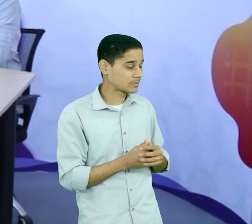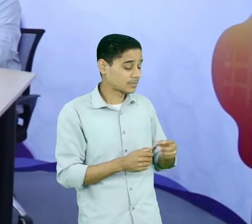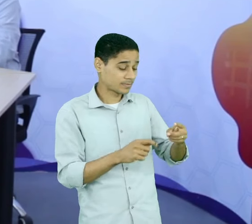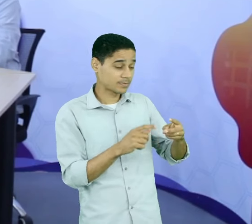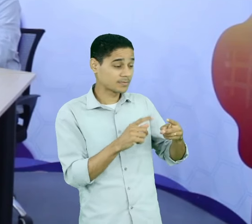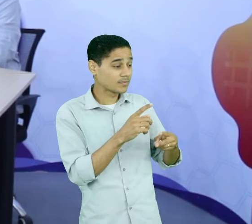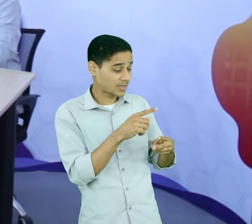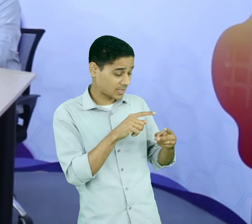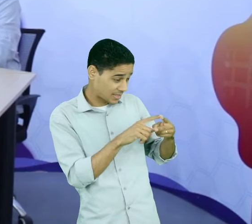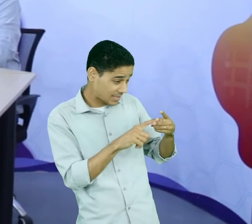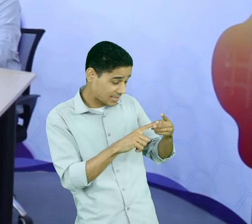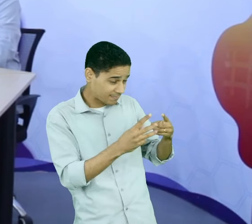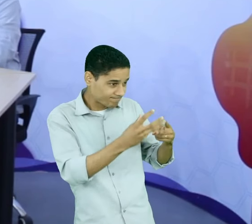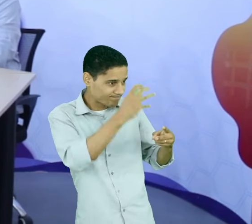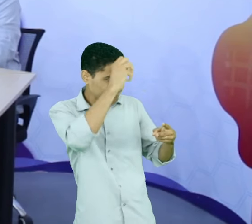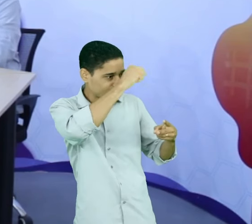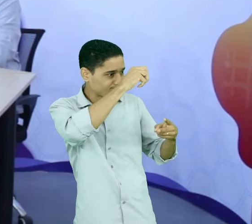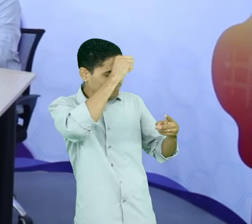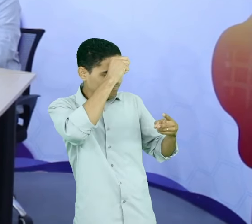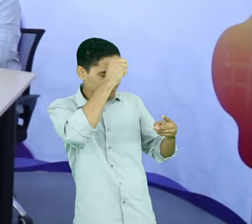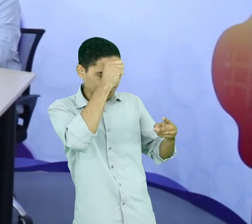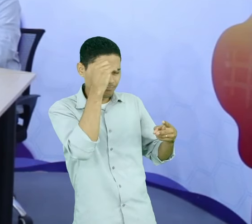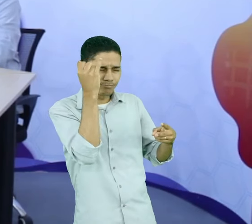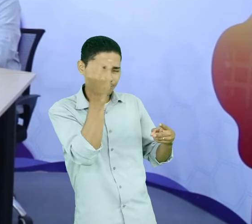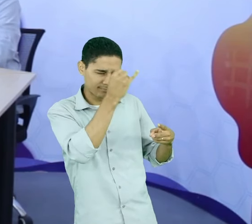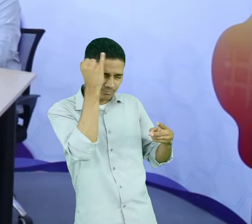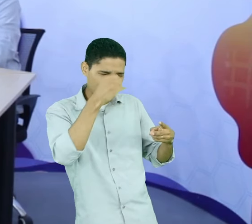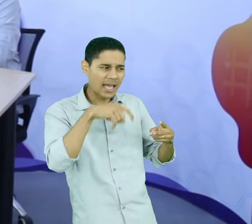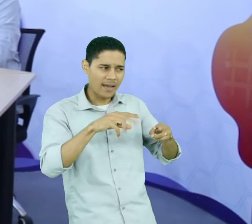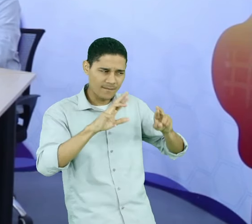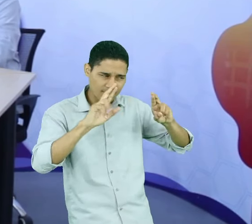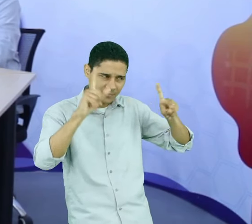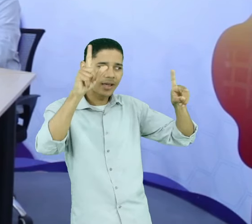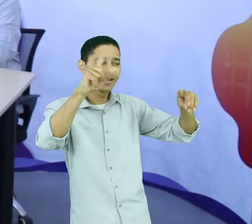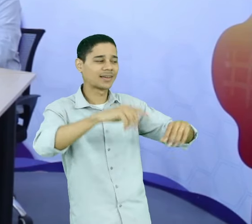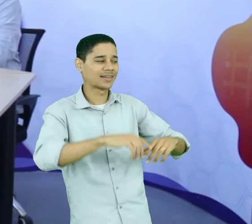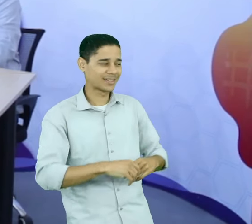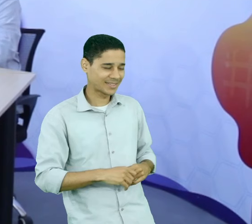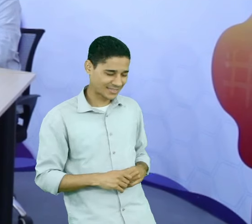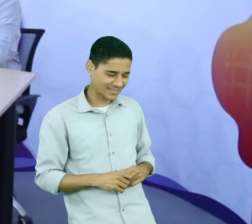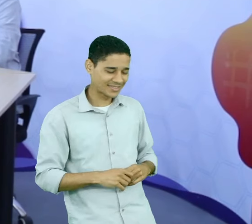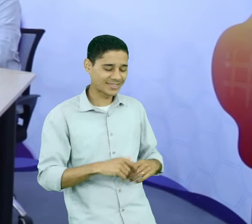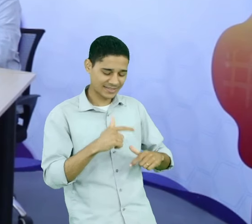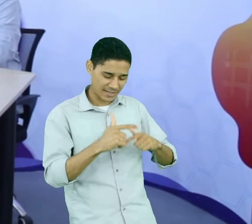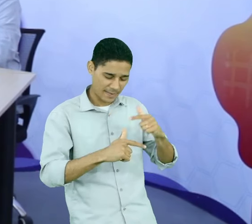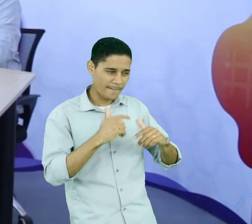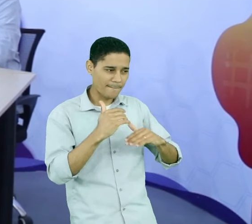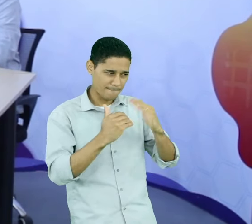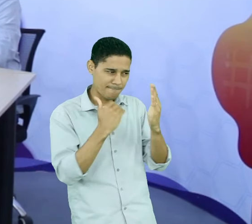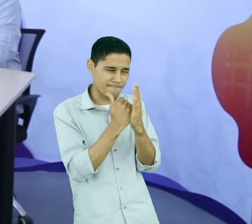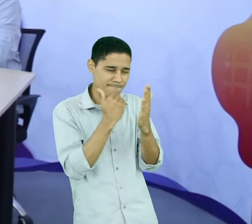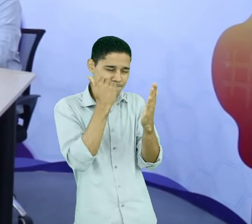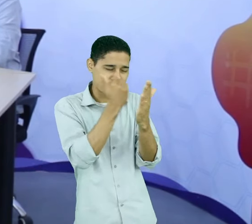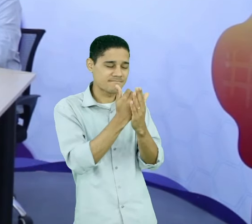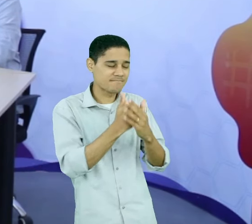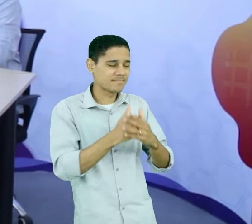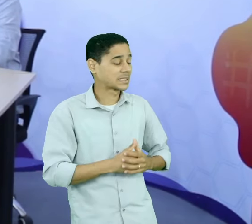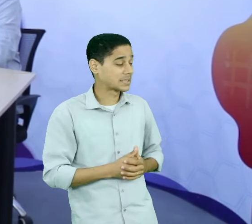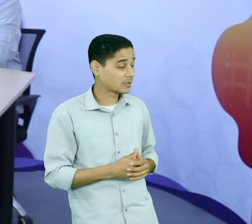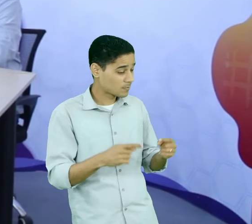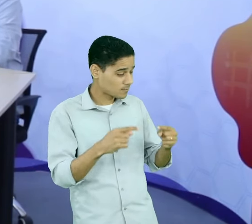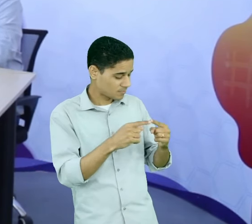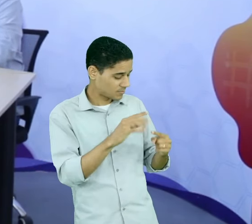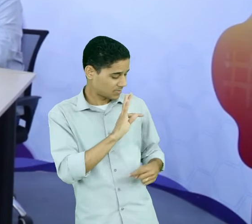fundamentais como diferenciais aos profissionais hoje em dia e, particularmente, aos técnicos de recursos